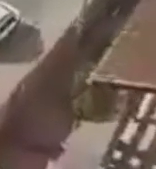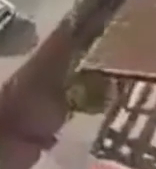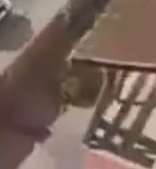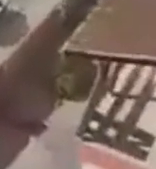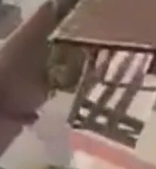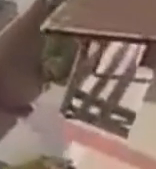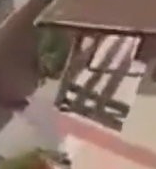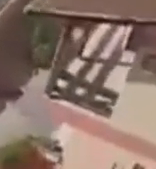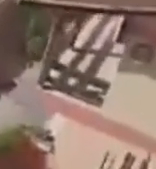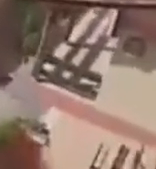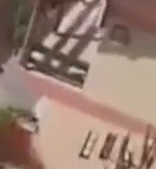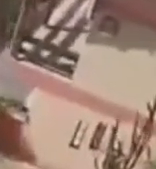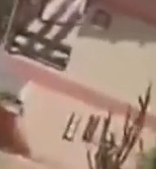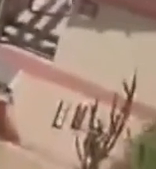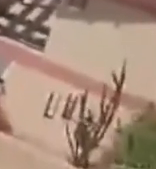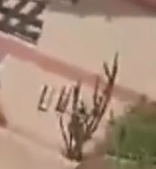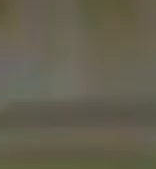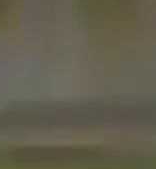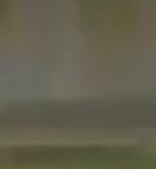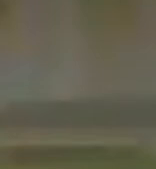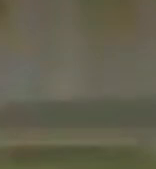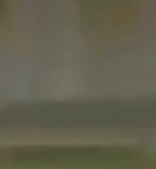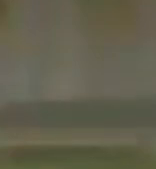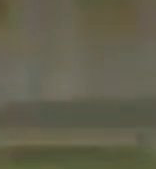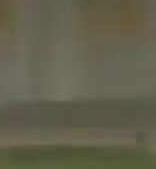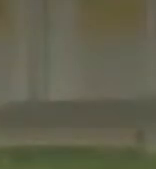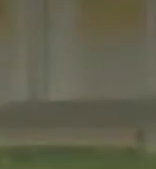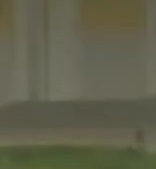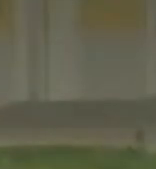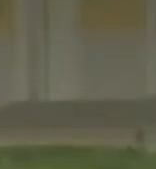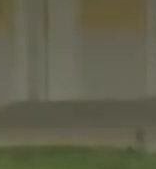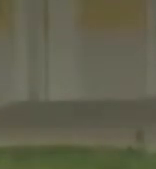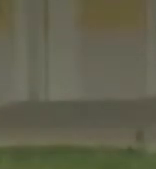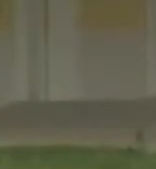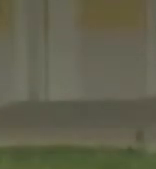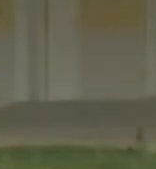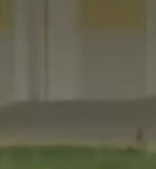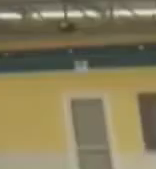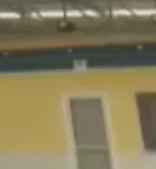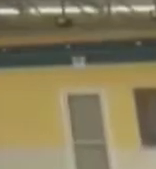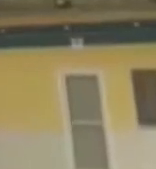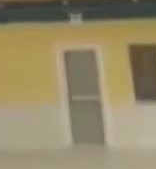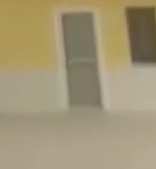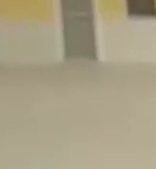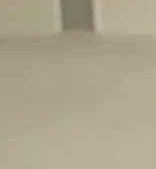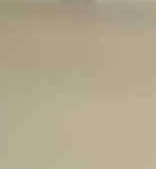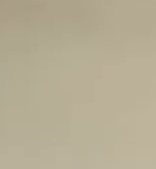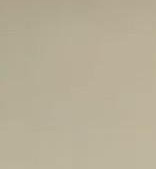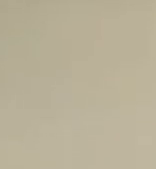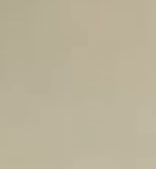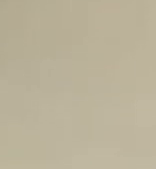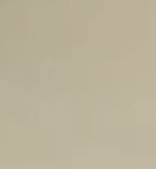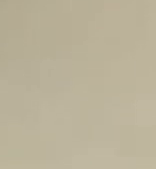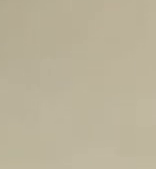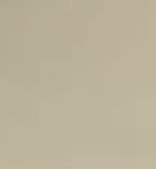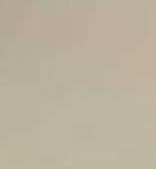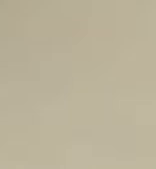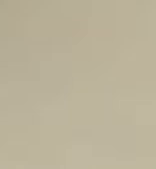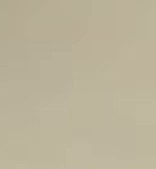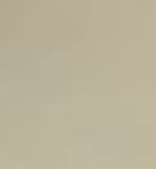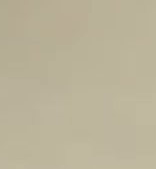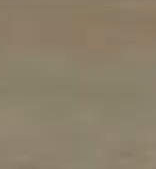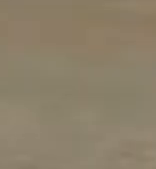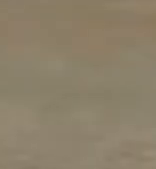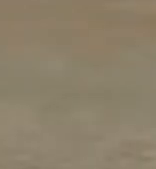construção do Centro do Idoso. Foi responsável pela execução de várias reformas e ampliações em CDIs e